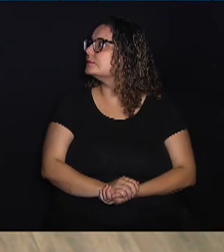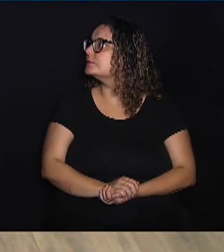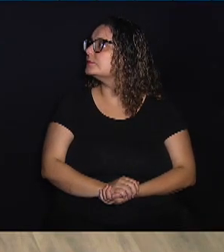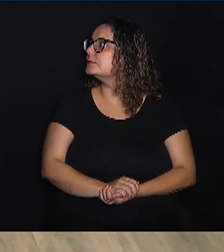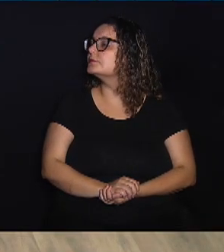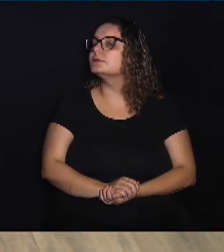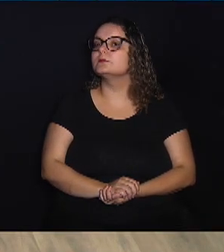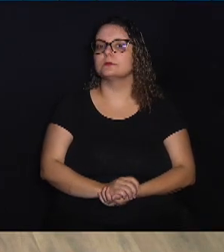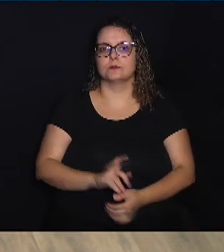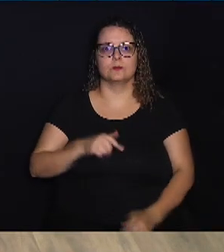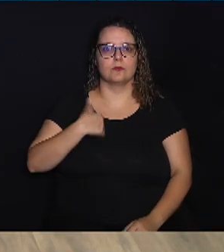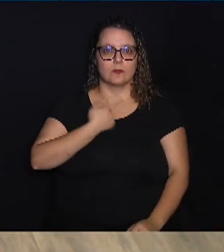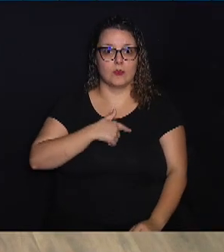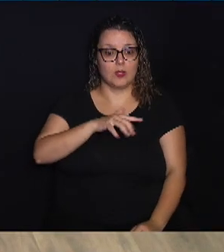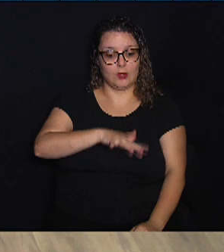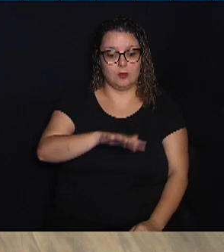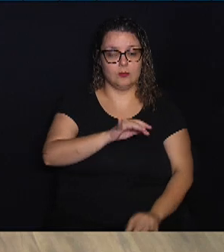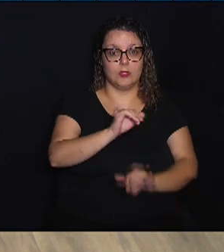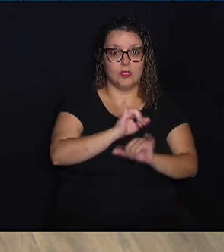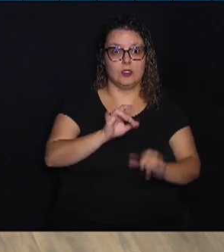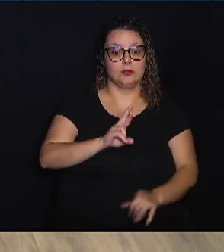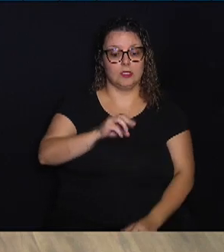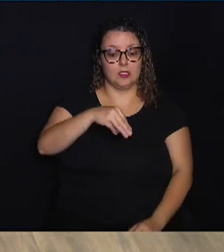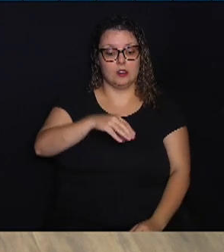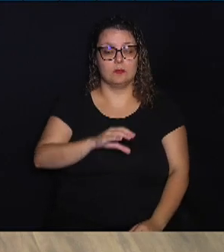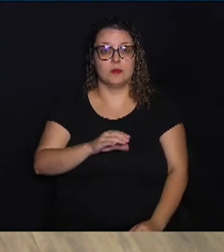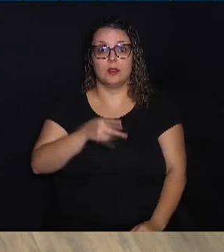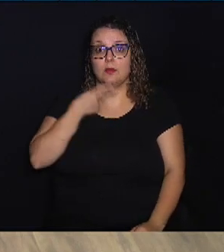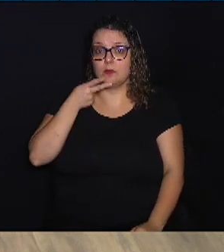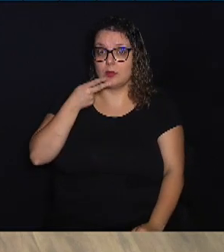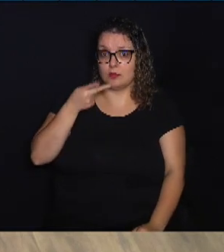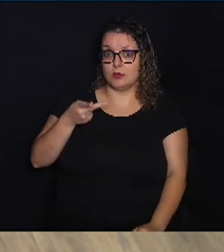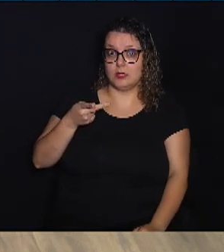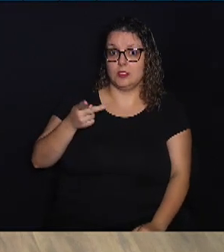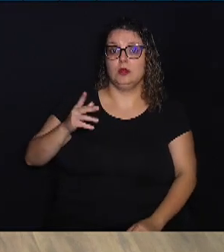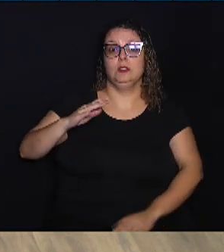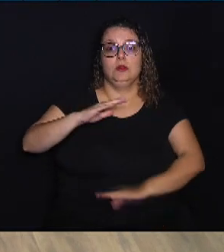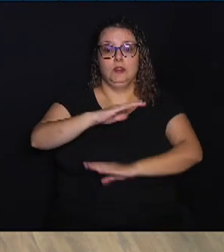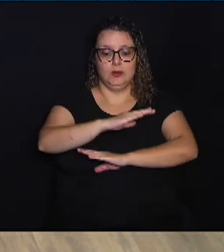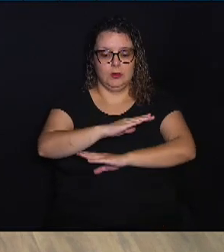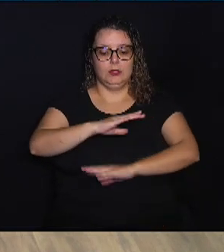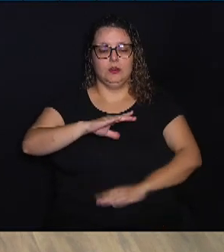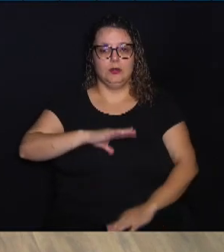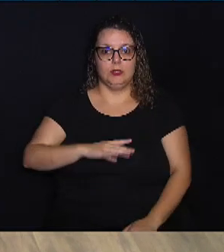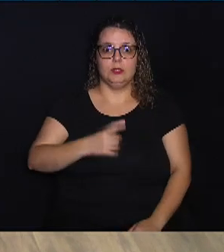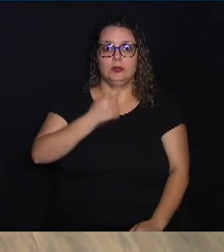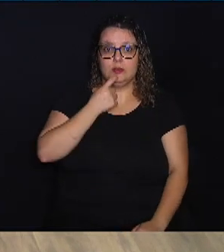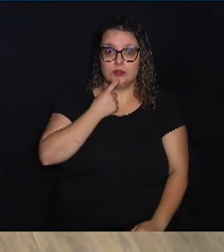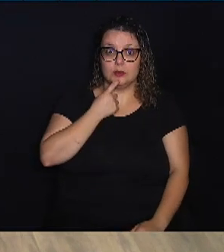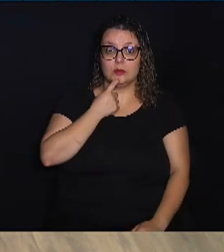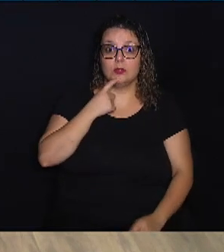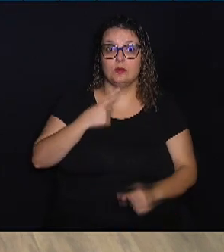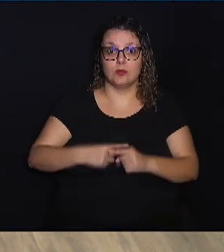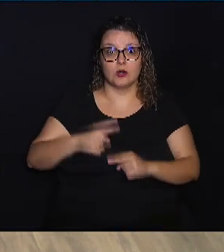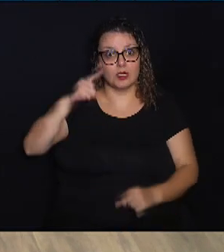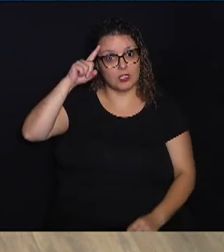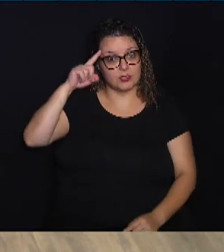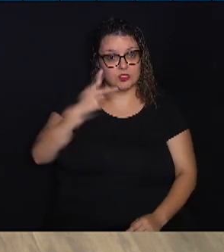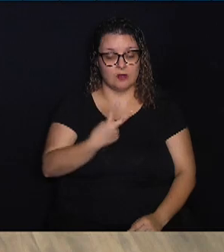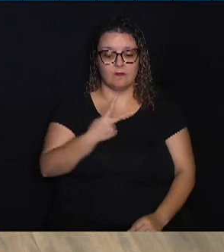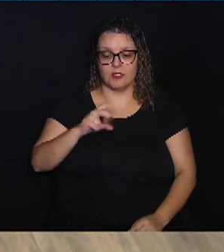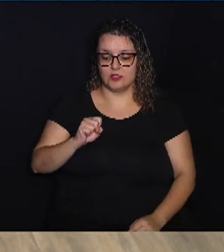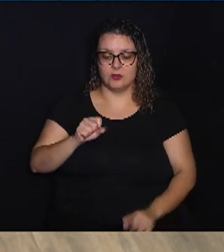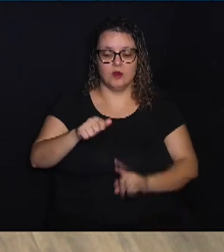E a gente sai agora das notícias da Metrópole para falar da Câmara Municipal de Campinas. Porque dia 28 de